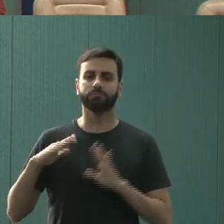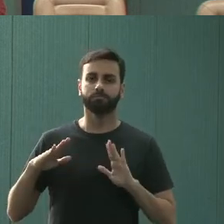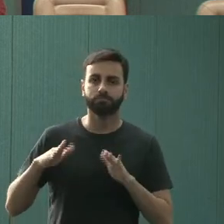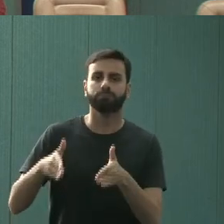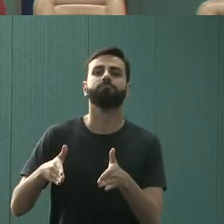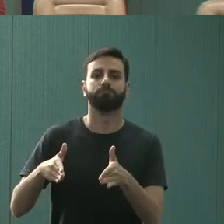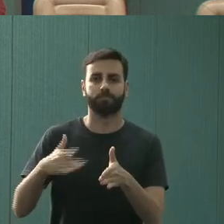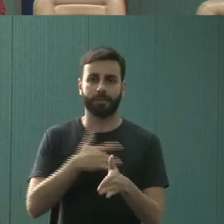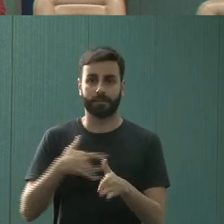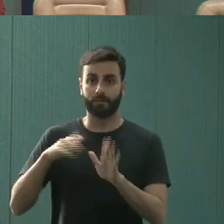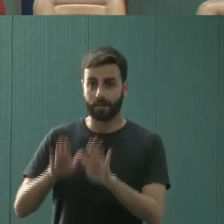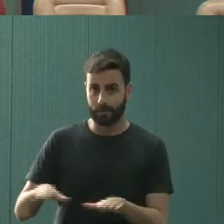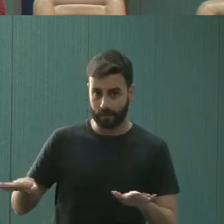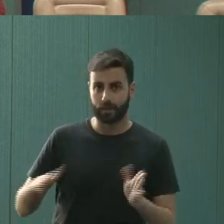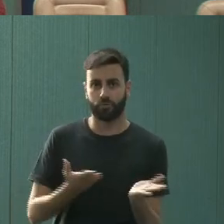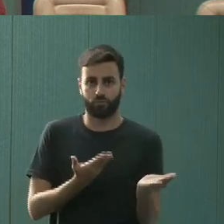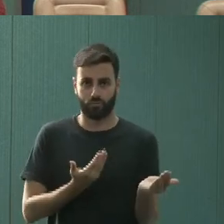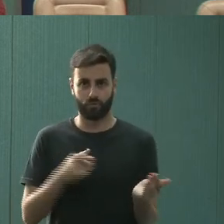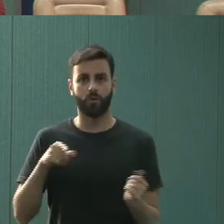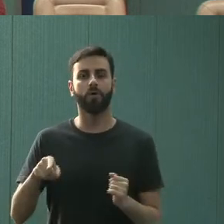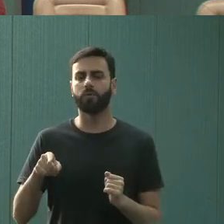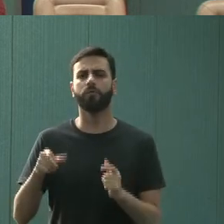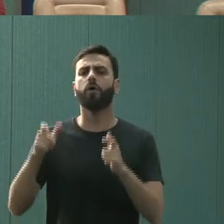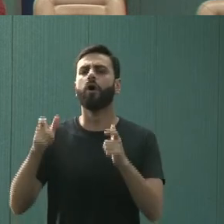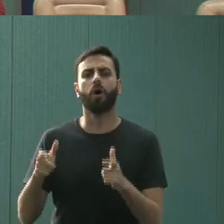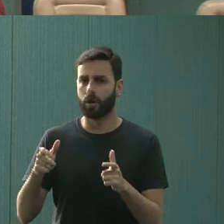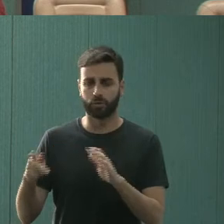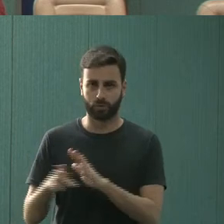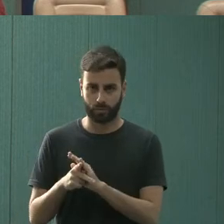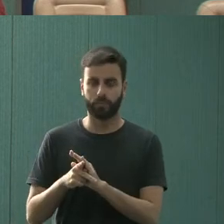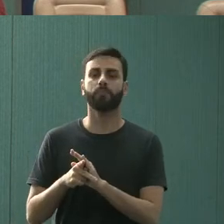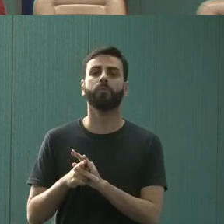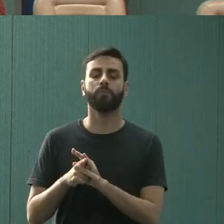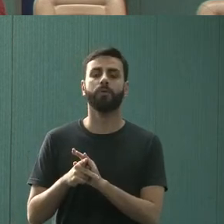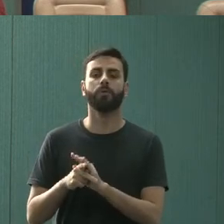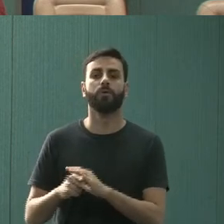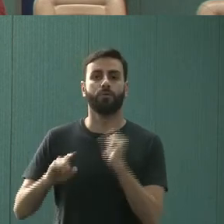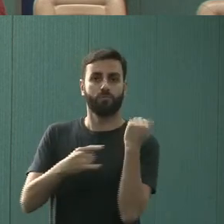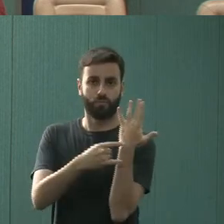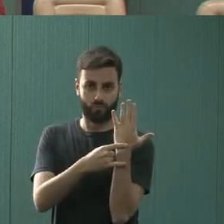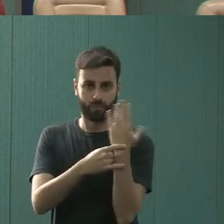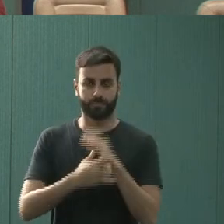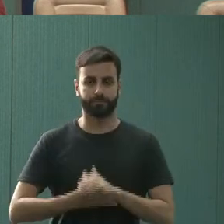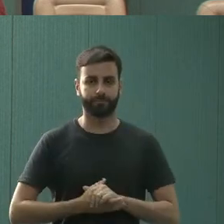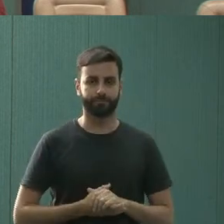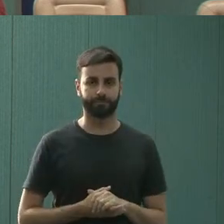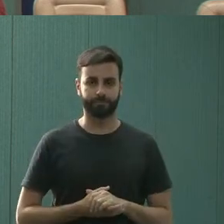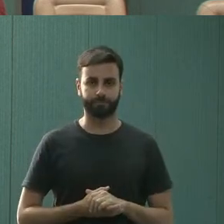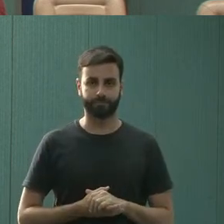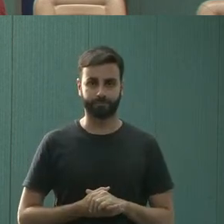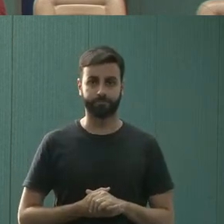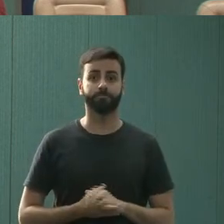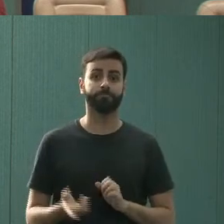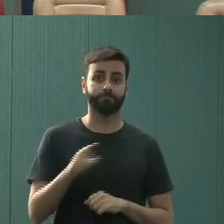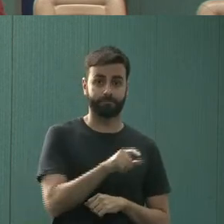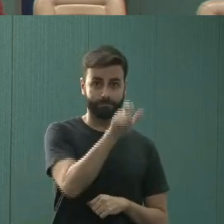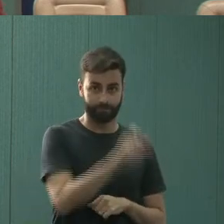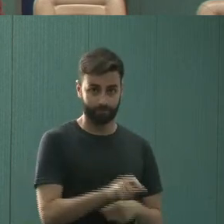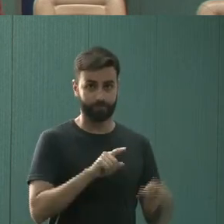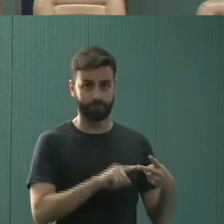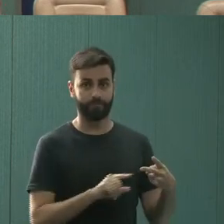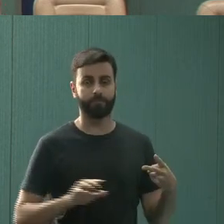concentração em saúde da criança e do adolescente, pela Faculdade de Medicina da UFMG. E o Felipe